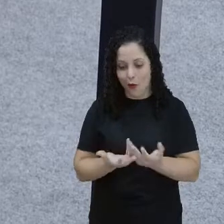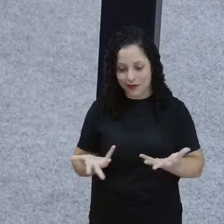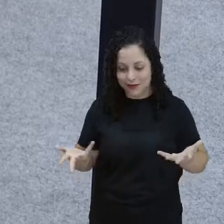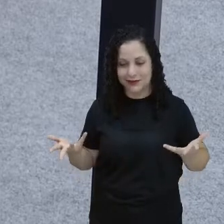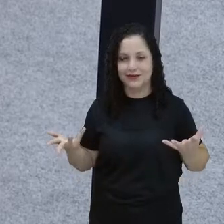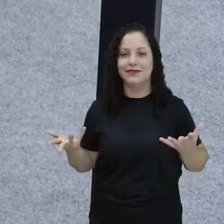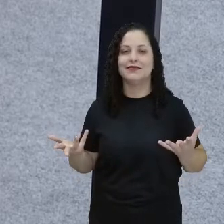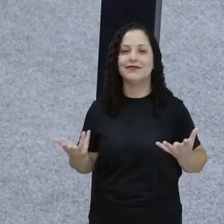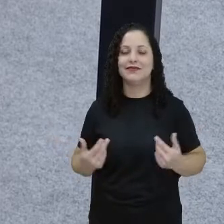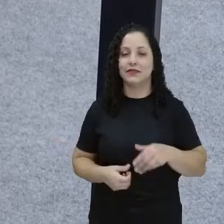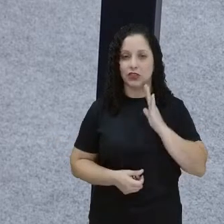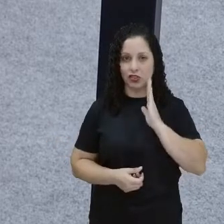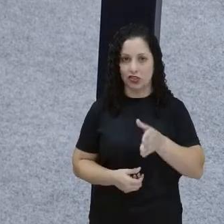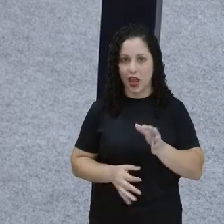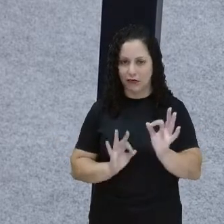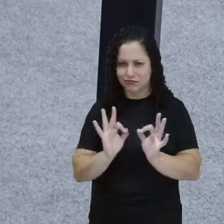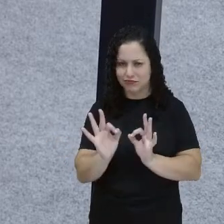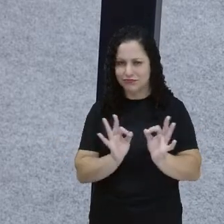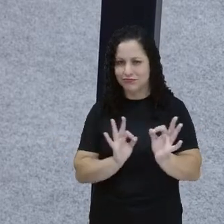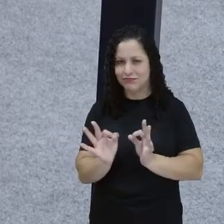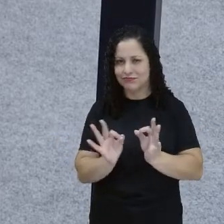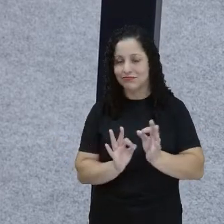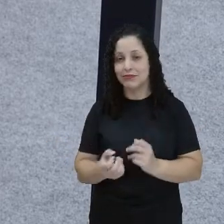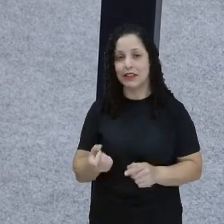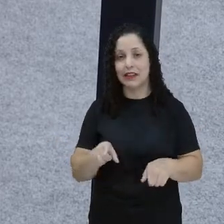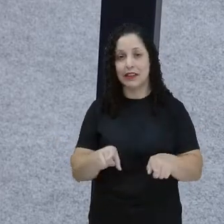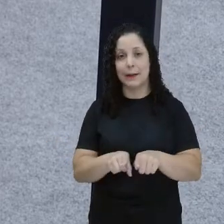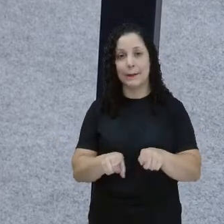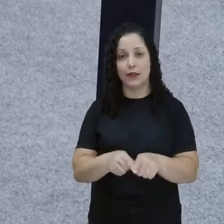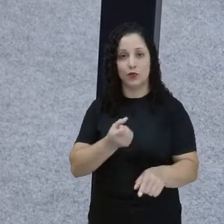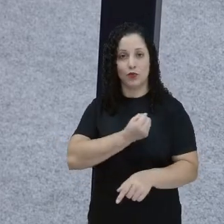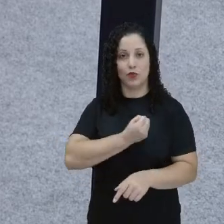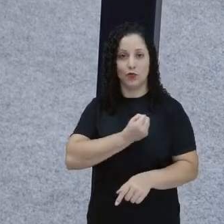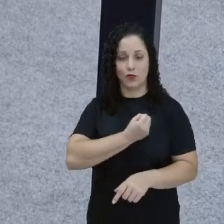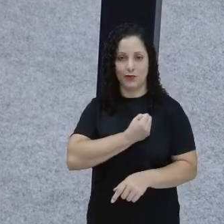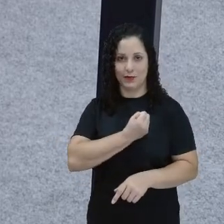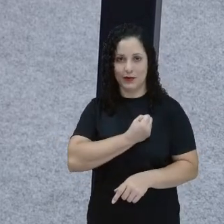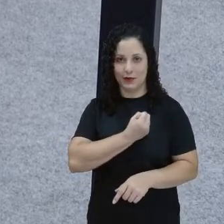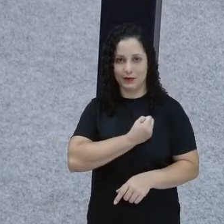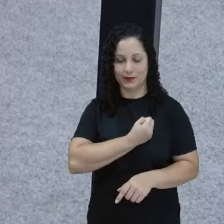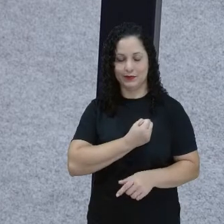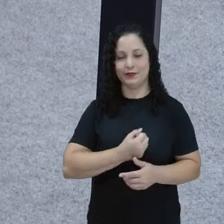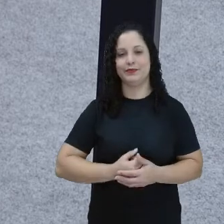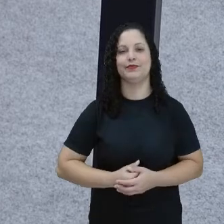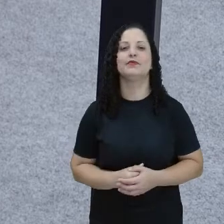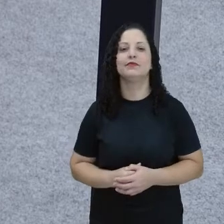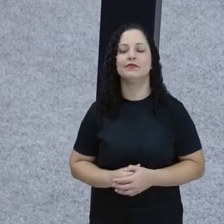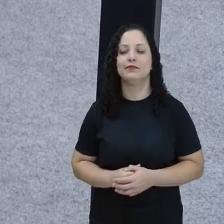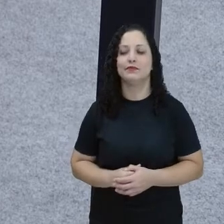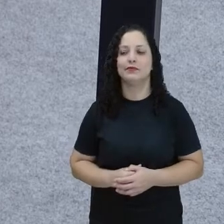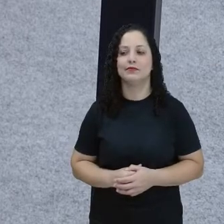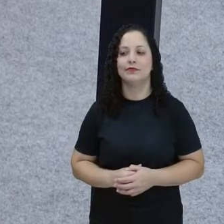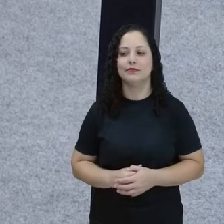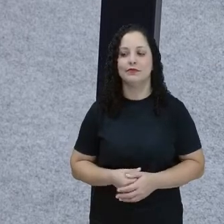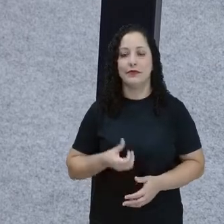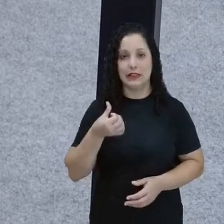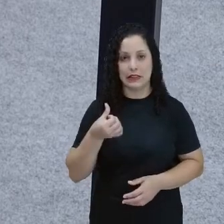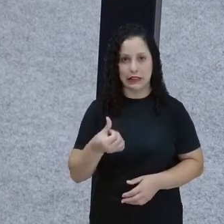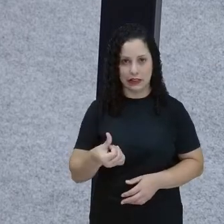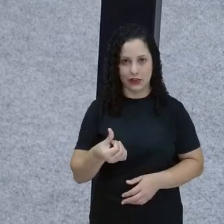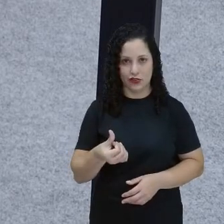contando, já e representou com o número no slide, que eu também posso representar com números aqui, ó. Seis,